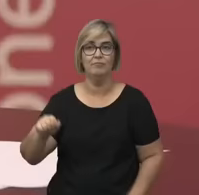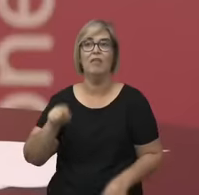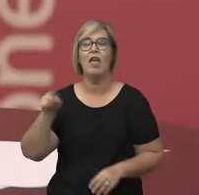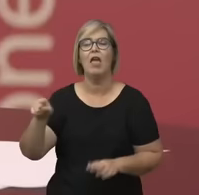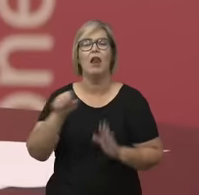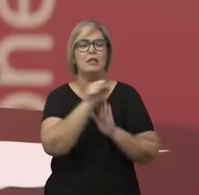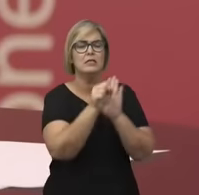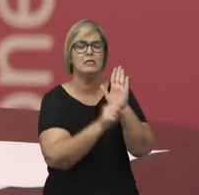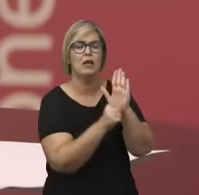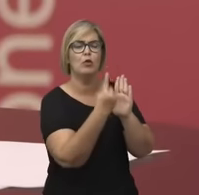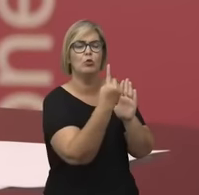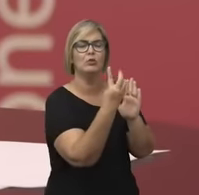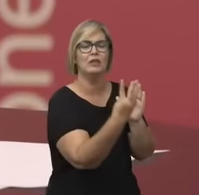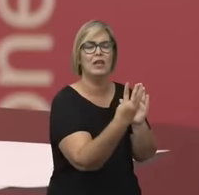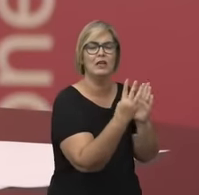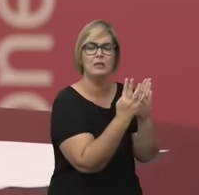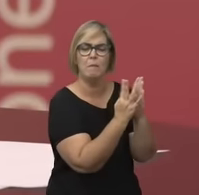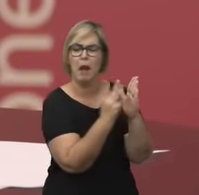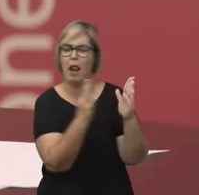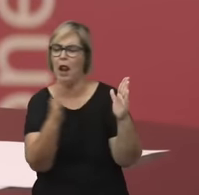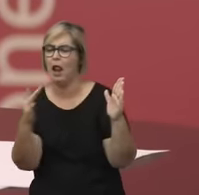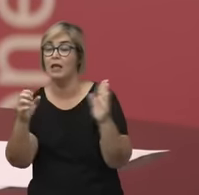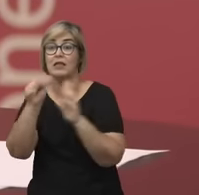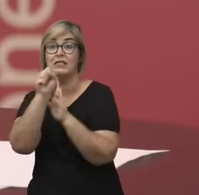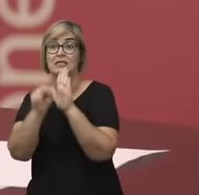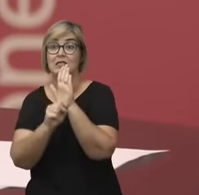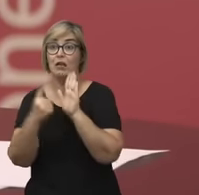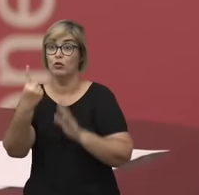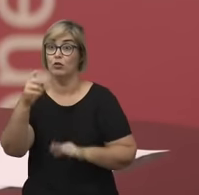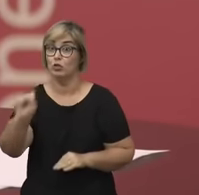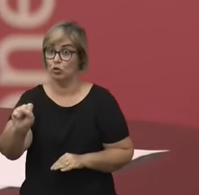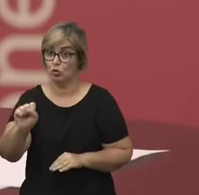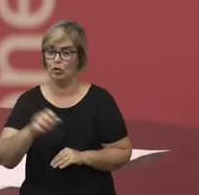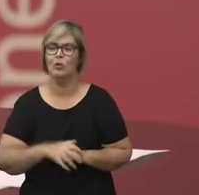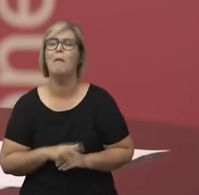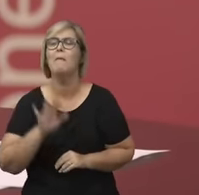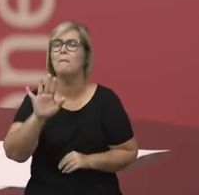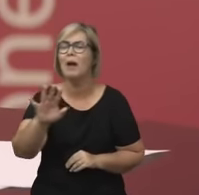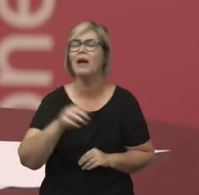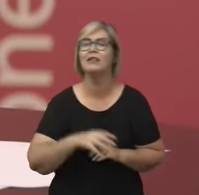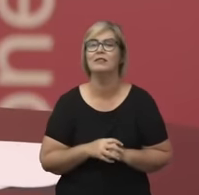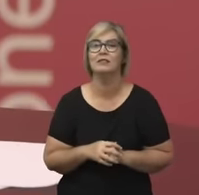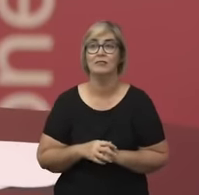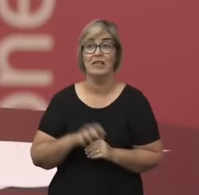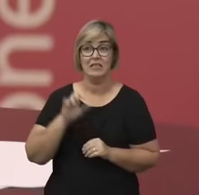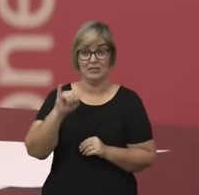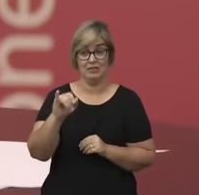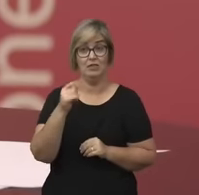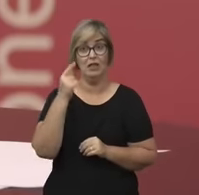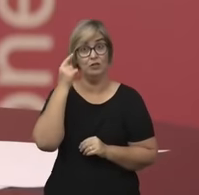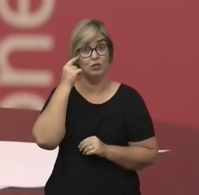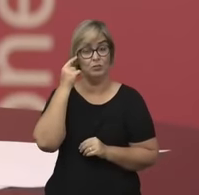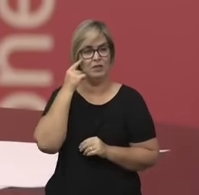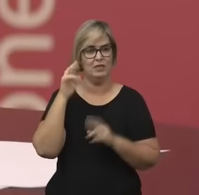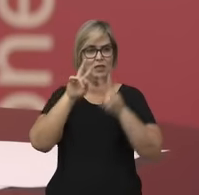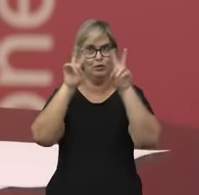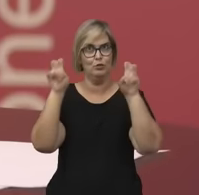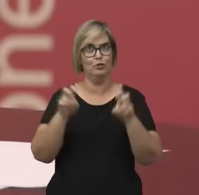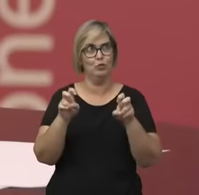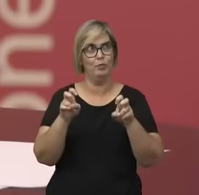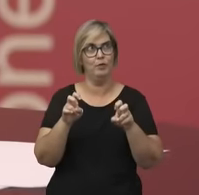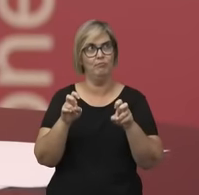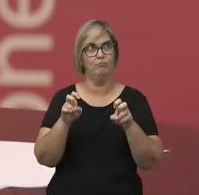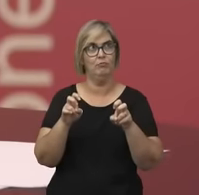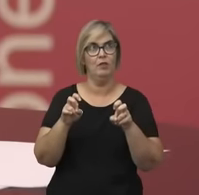e fosse até o século XVIII. Mas, se a gente considera a Kerelle desse modo, como a questão sobre a natureza,